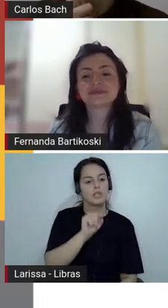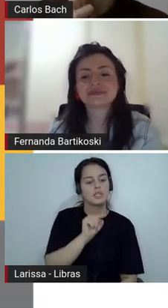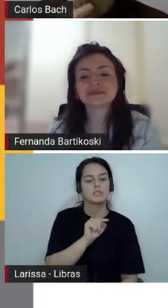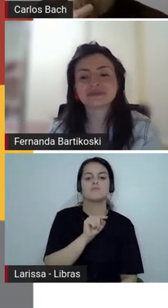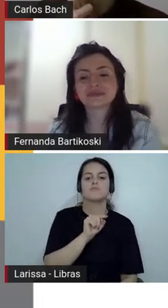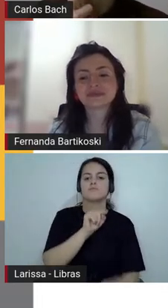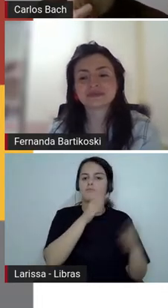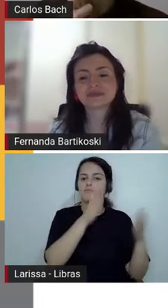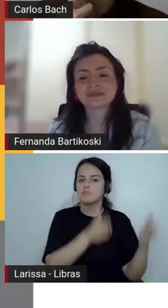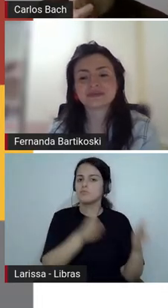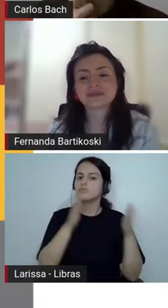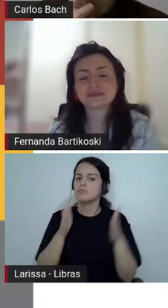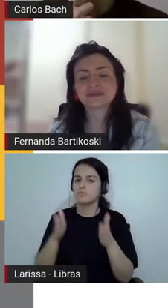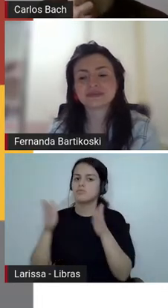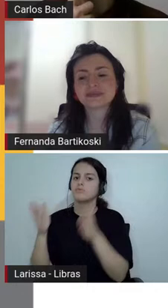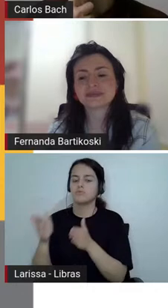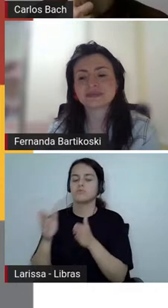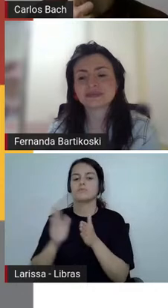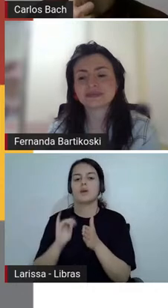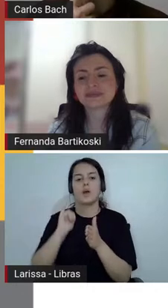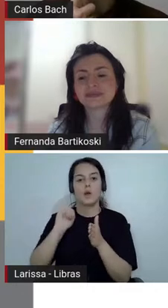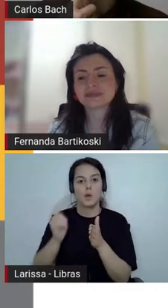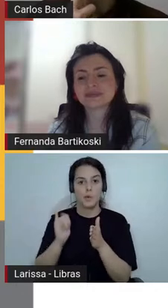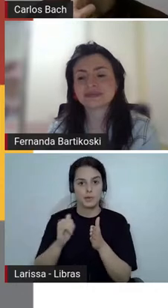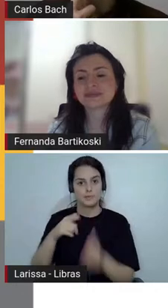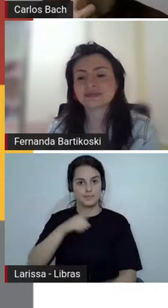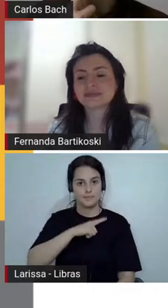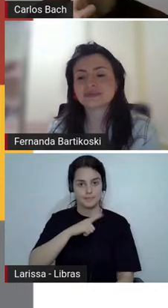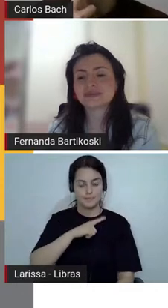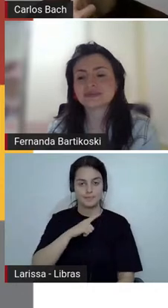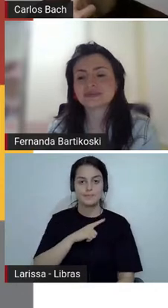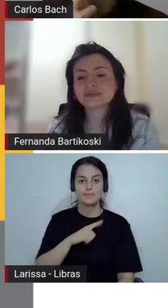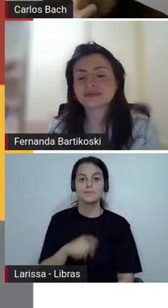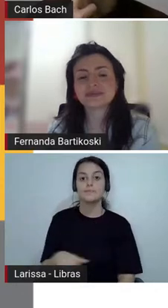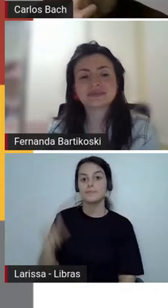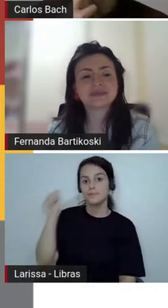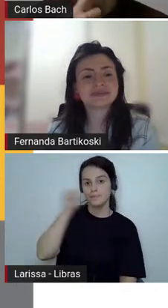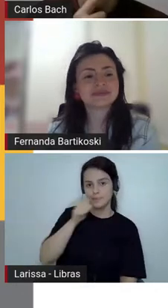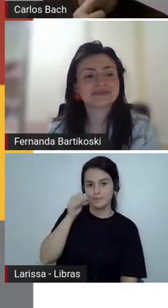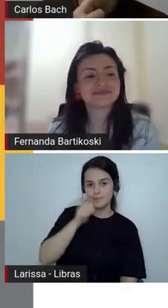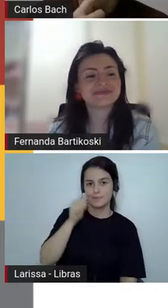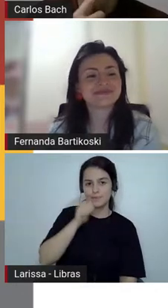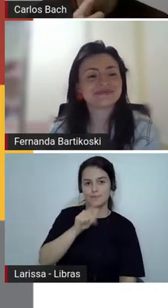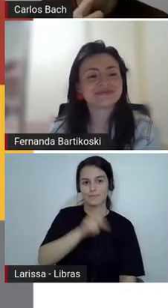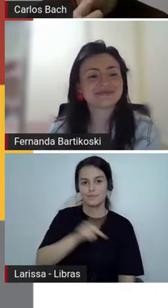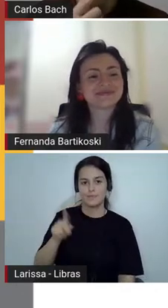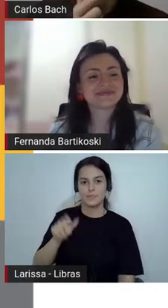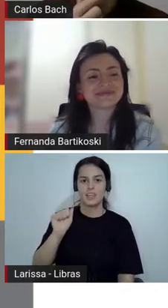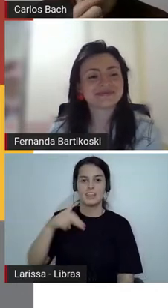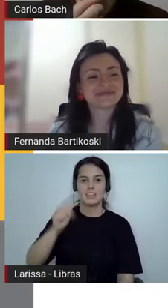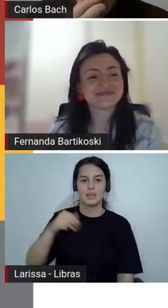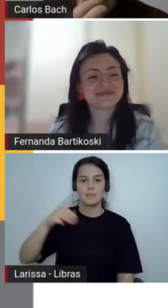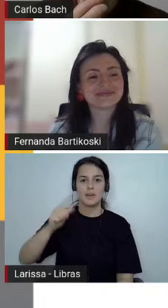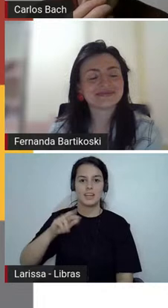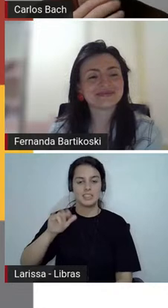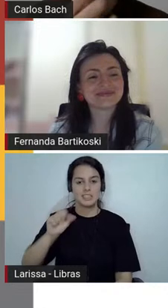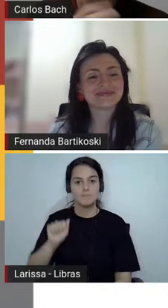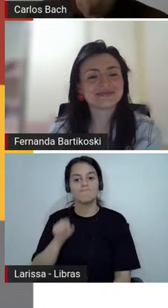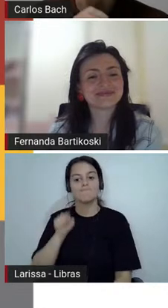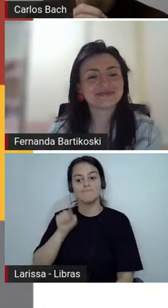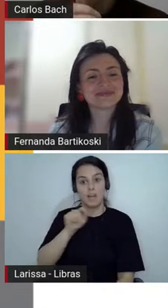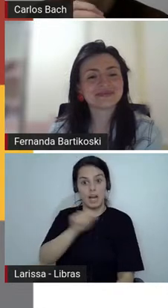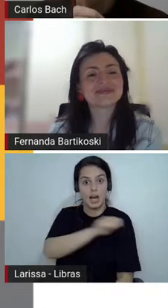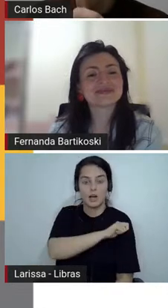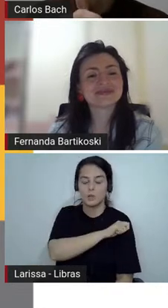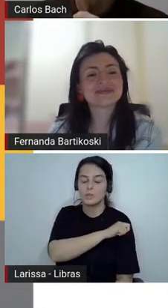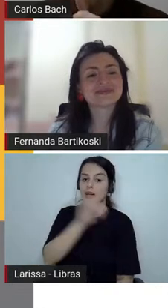a professora Sandra Maria Sartório diz, os alunos amam crônicas, e eu também, né, então, é muito